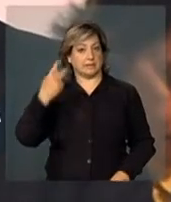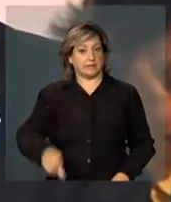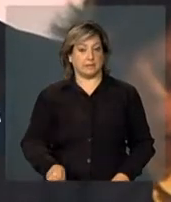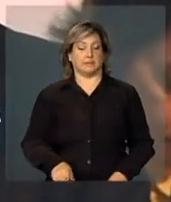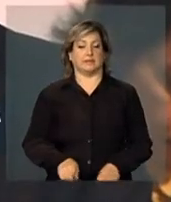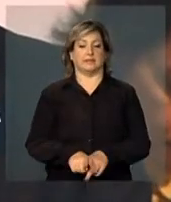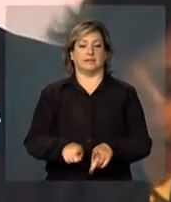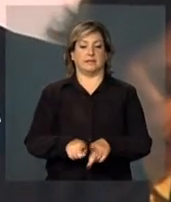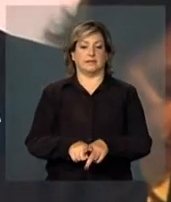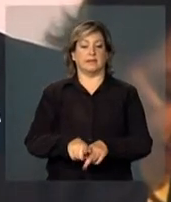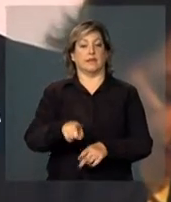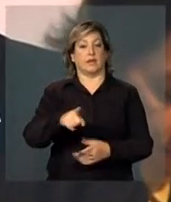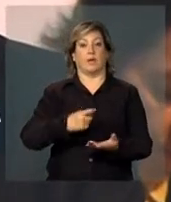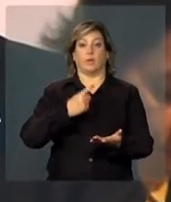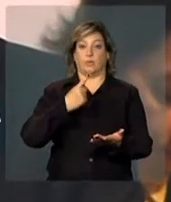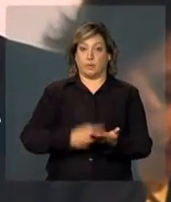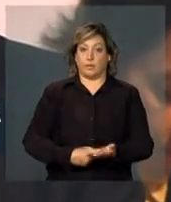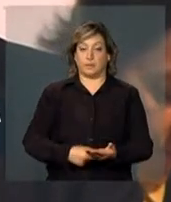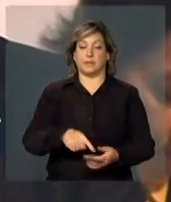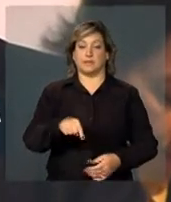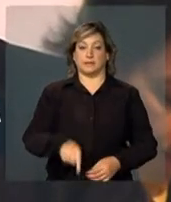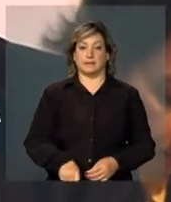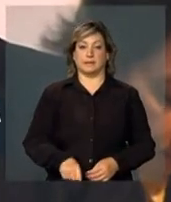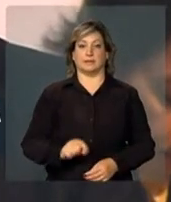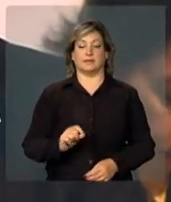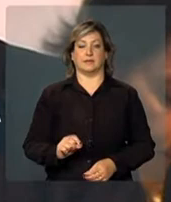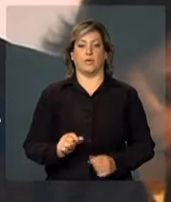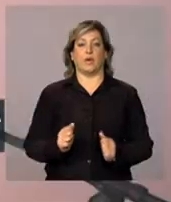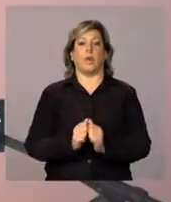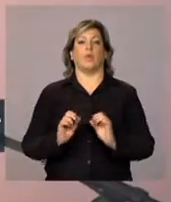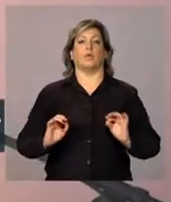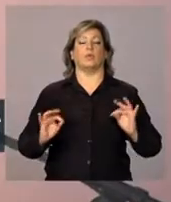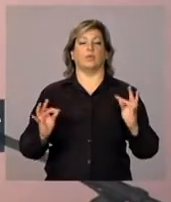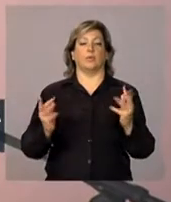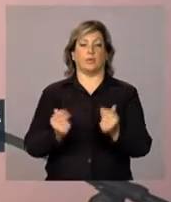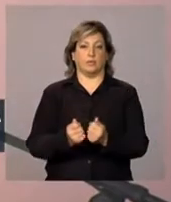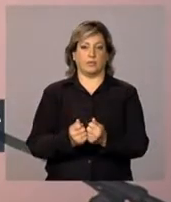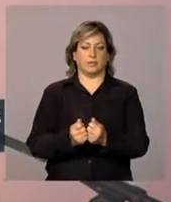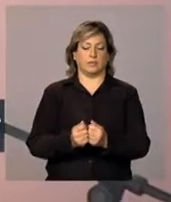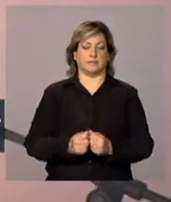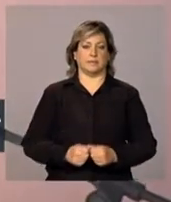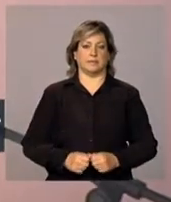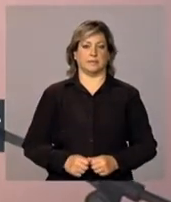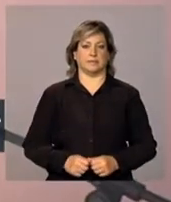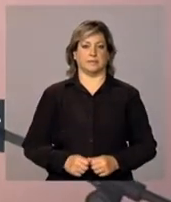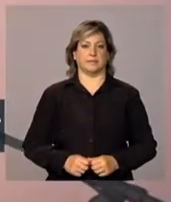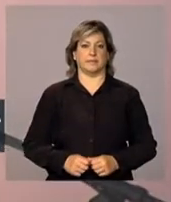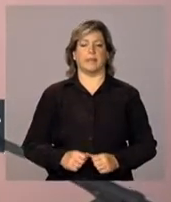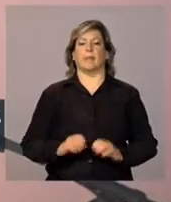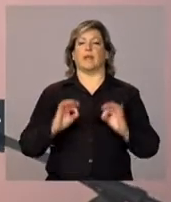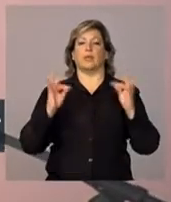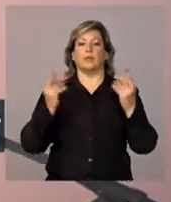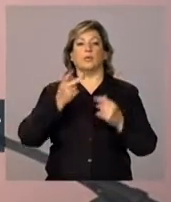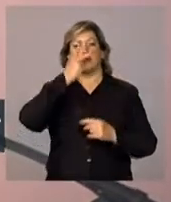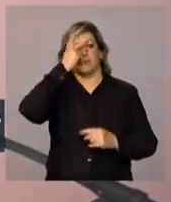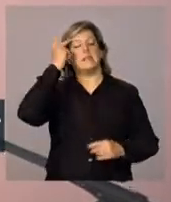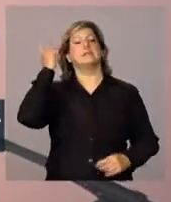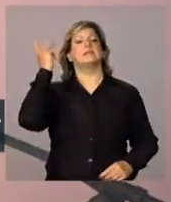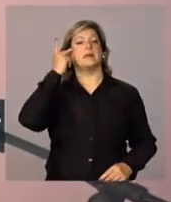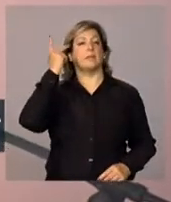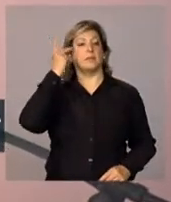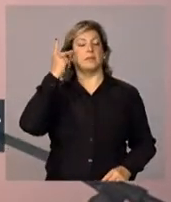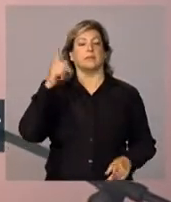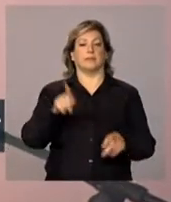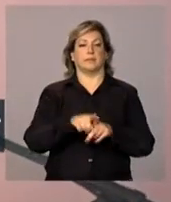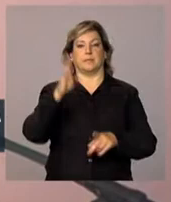e comprometido aqui com todos os paulistas e com todos os